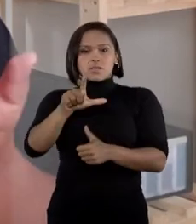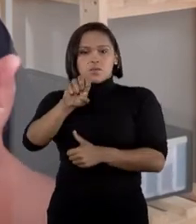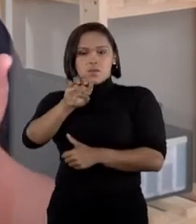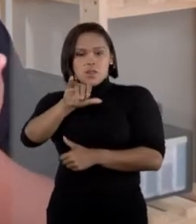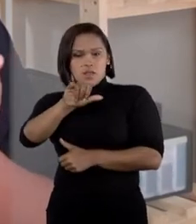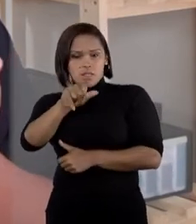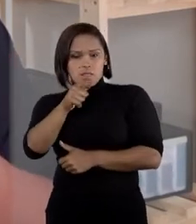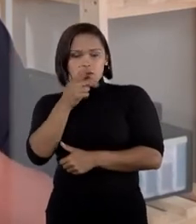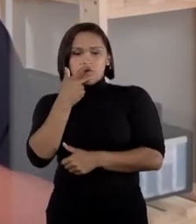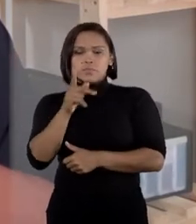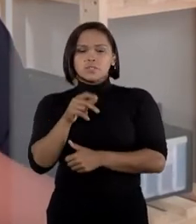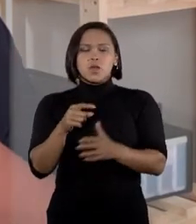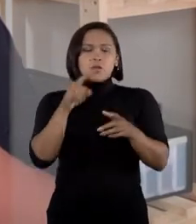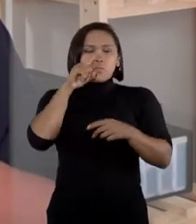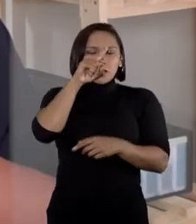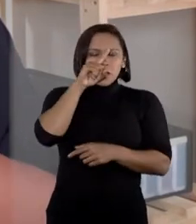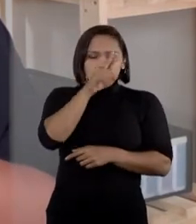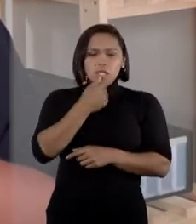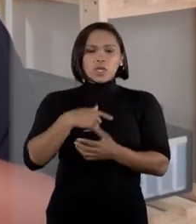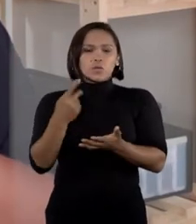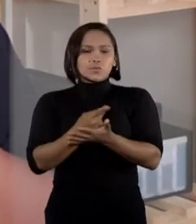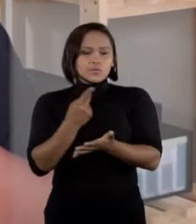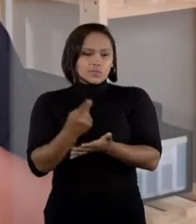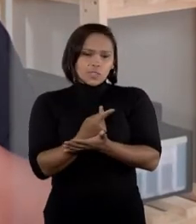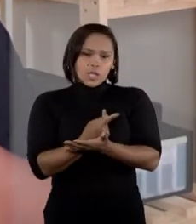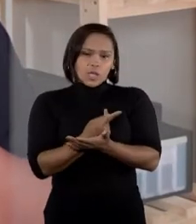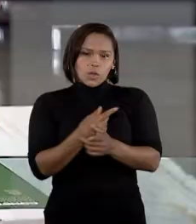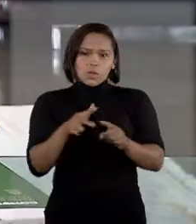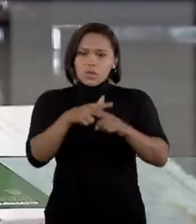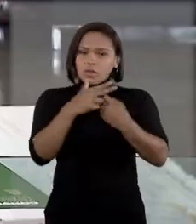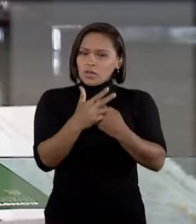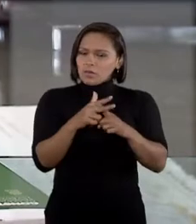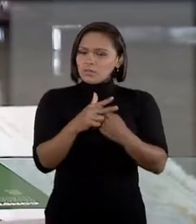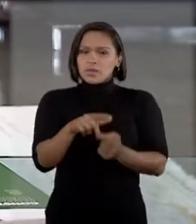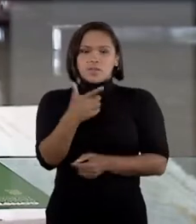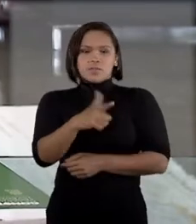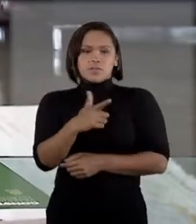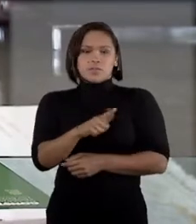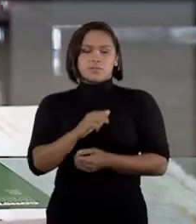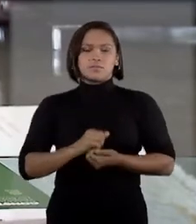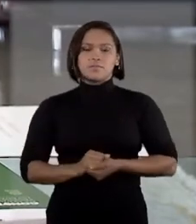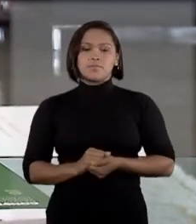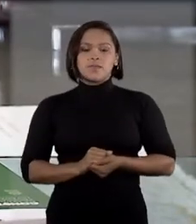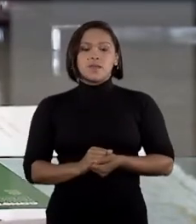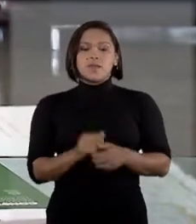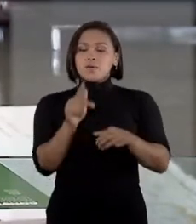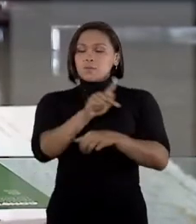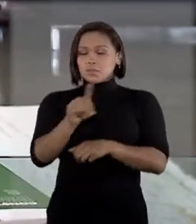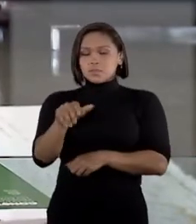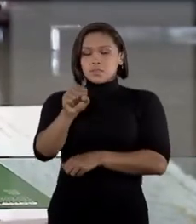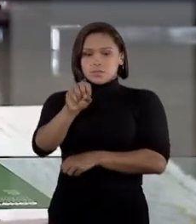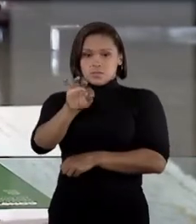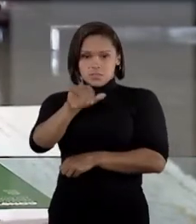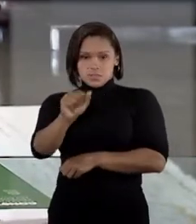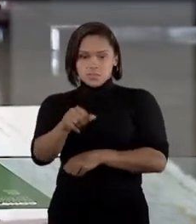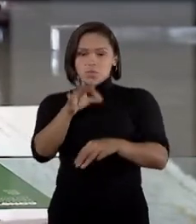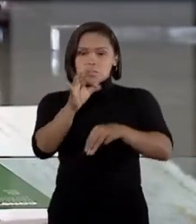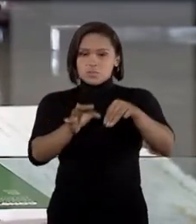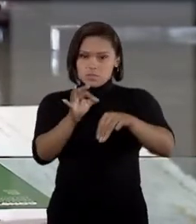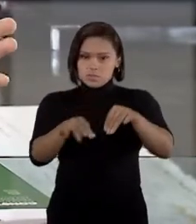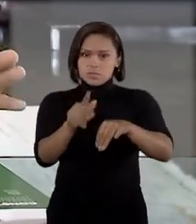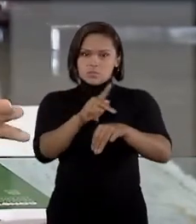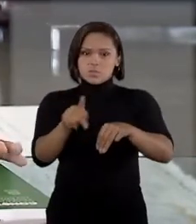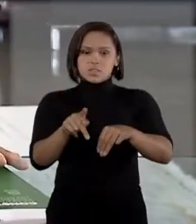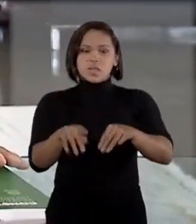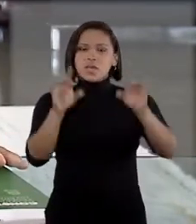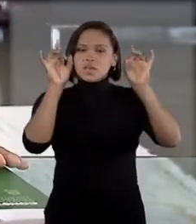sob o argumento de risco de lesão irreparável. Para o presidente do STJ, ministro Humberto Martins, a situação